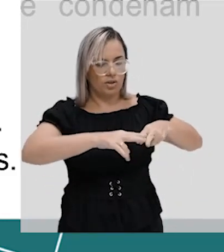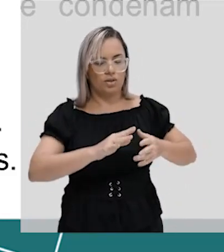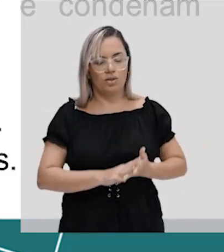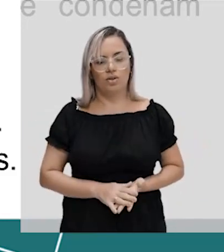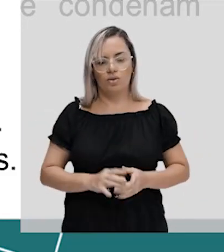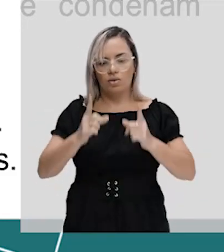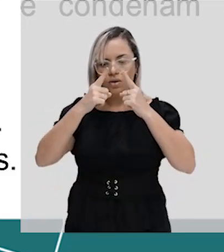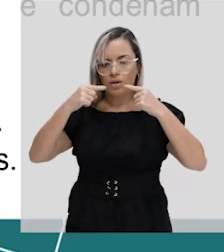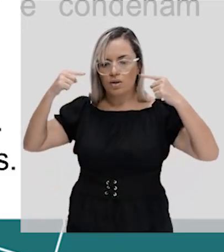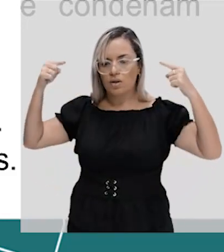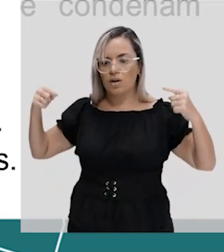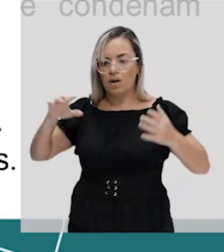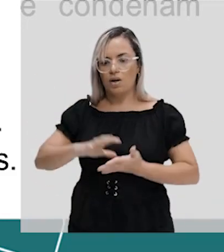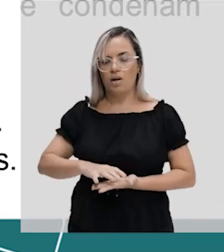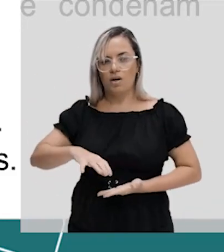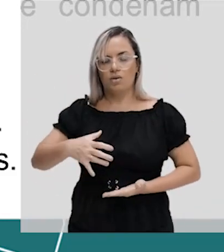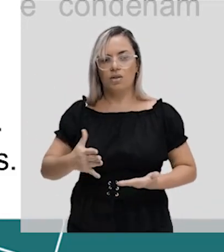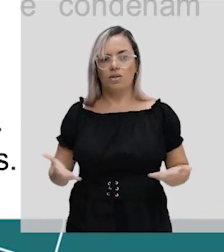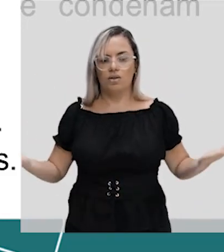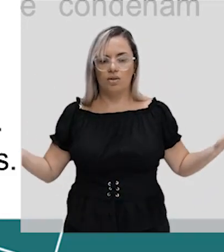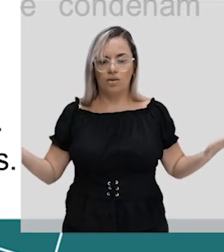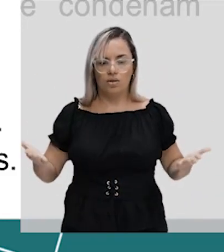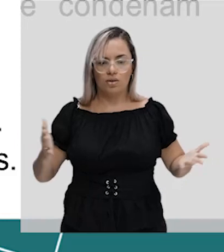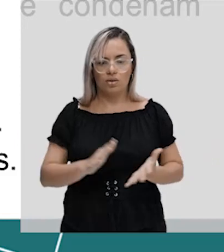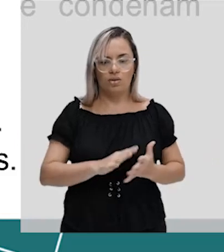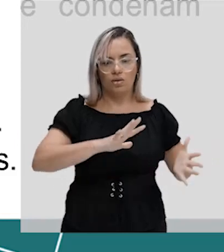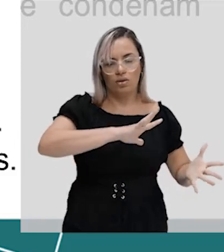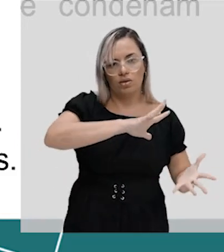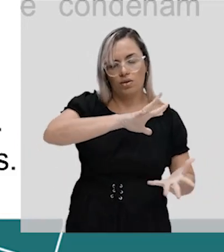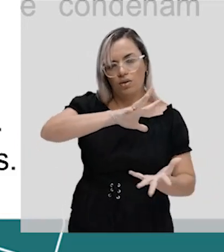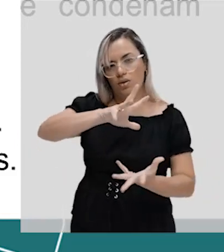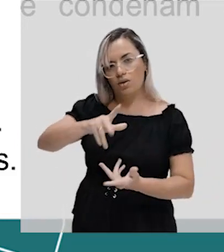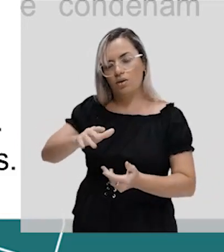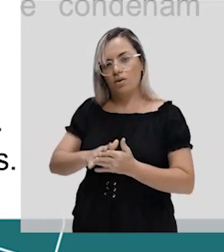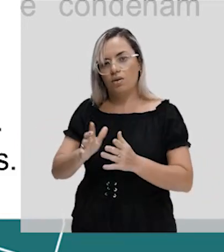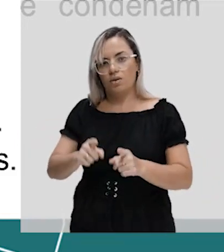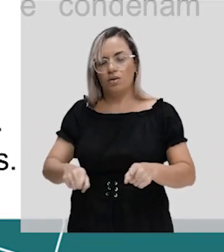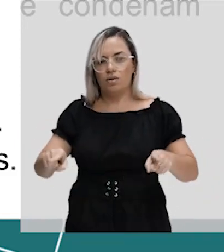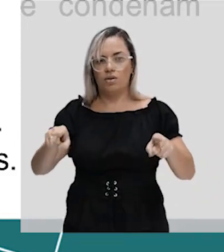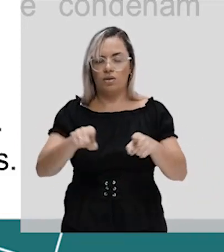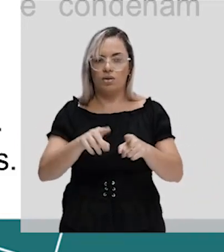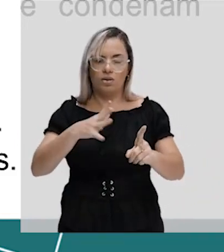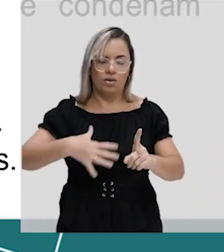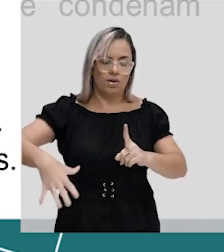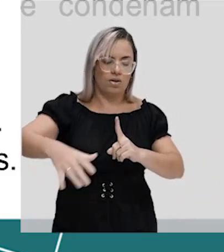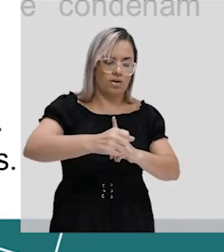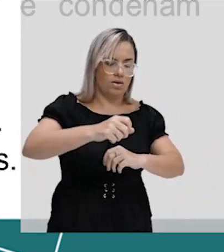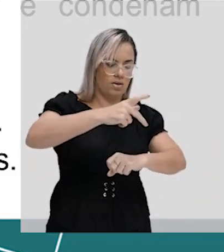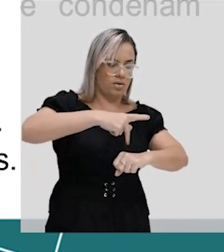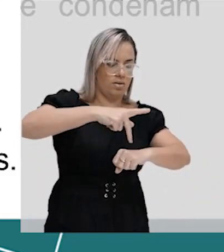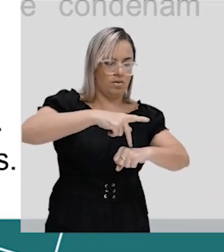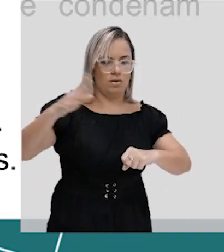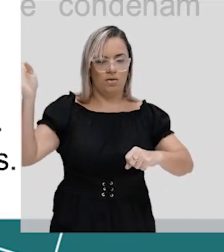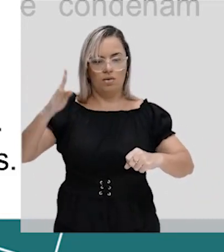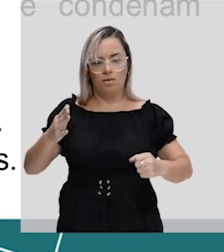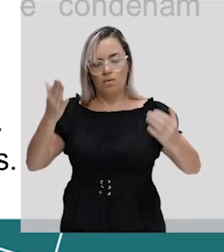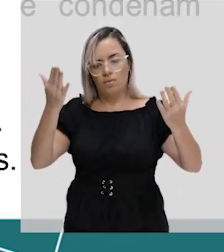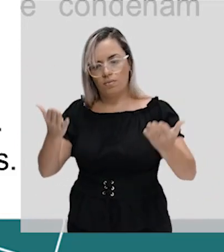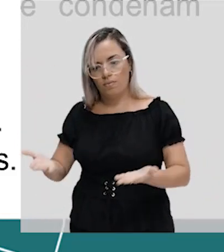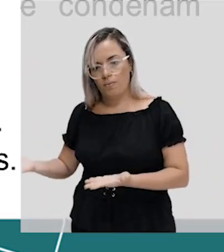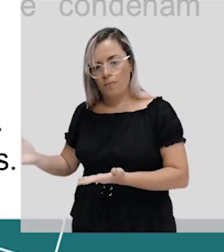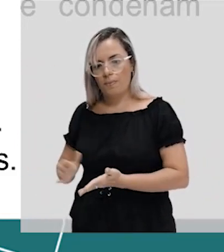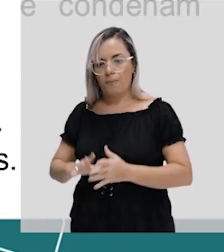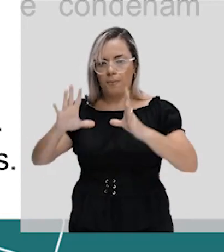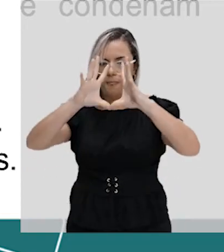atualmente na sociedade mundial, na sociedade global e também, por que não, na sociedade brasileira. E aí a vai